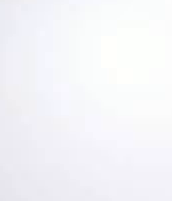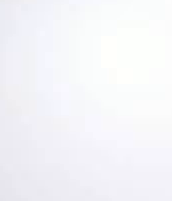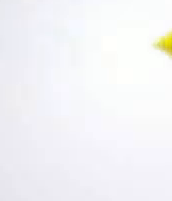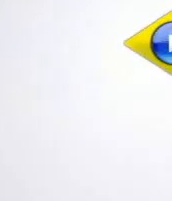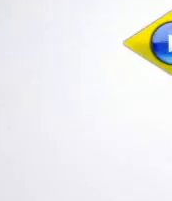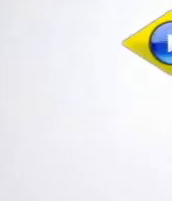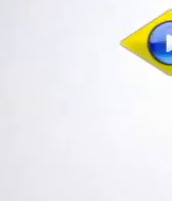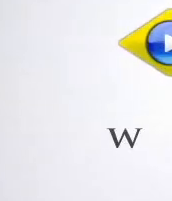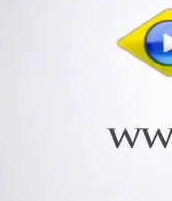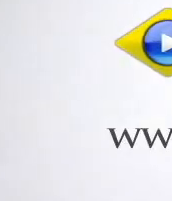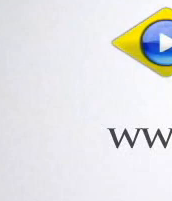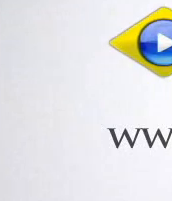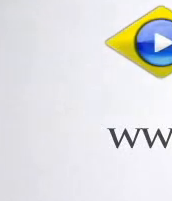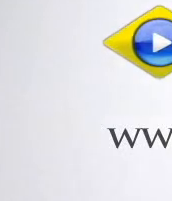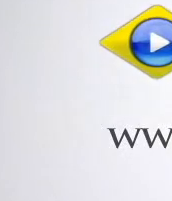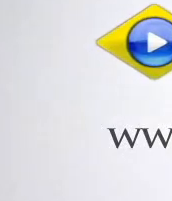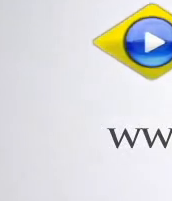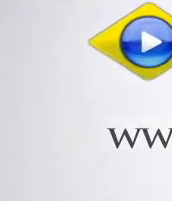senhor presidente.